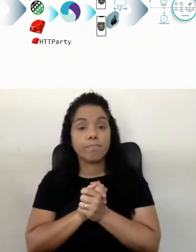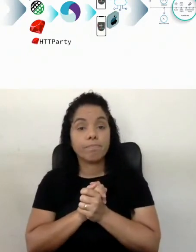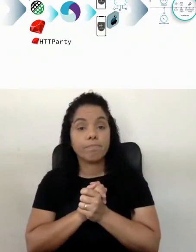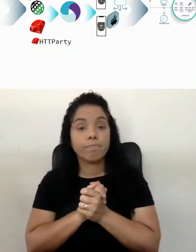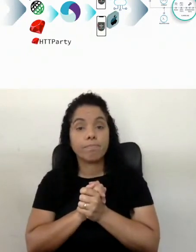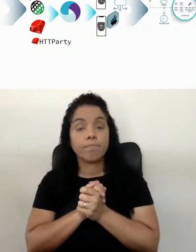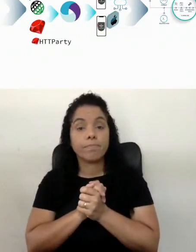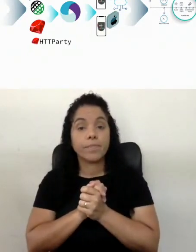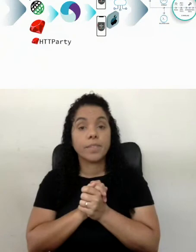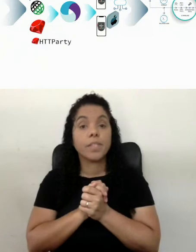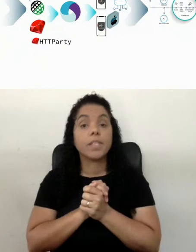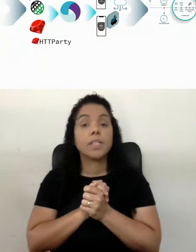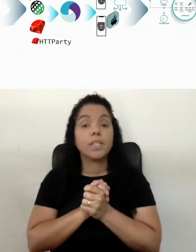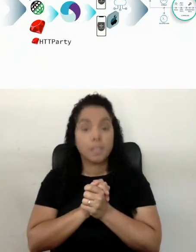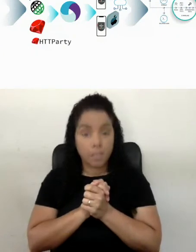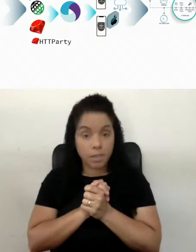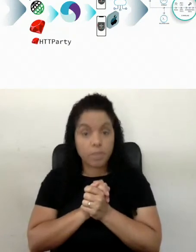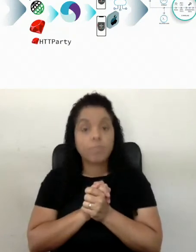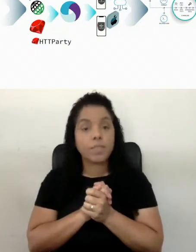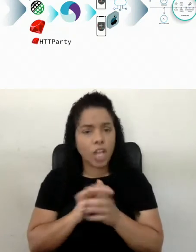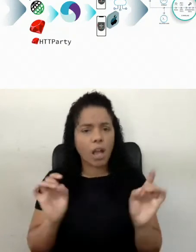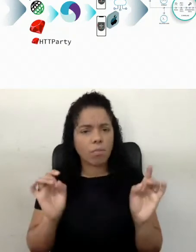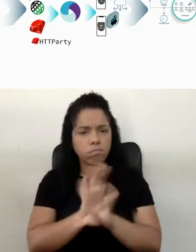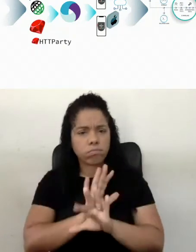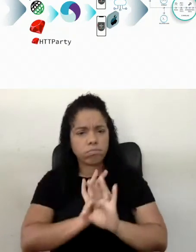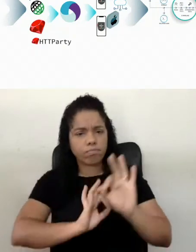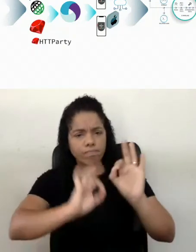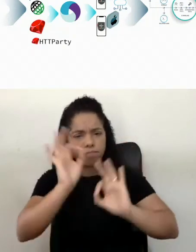A gente, tendo aquela parte bem definida, né, já,